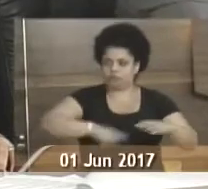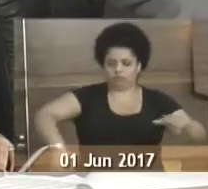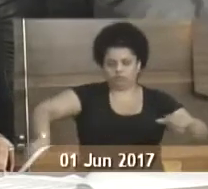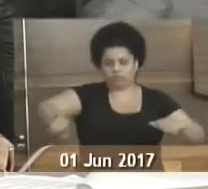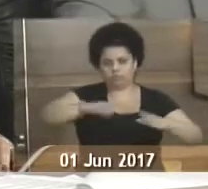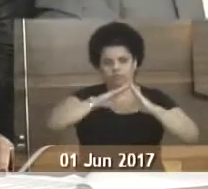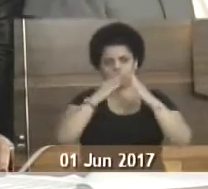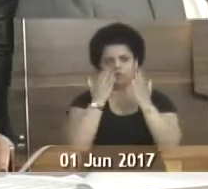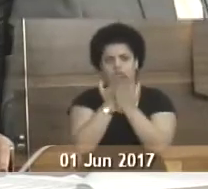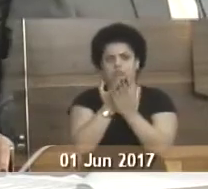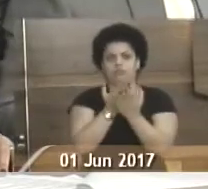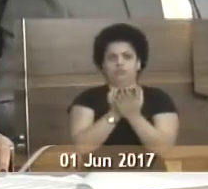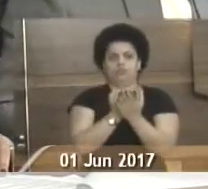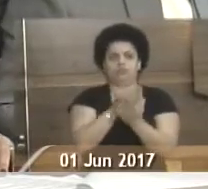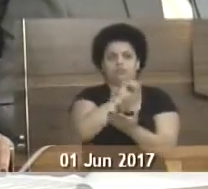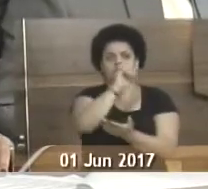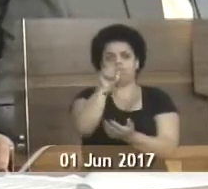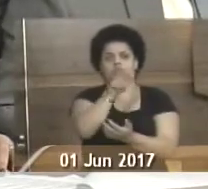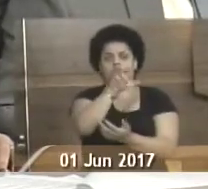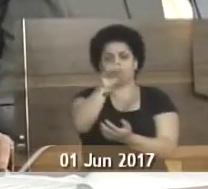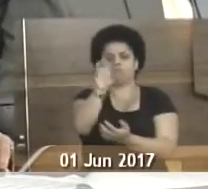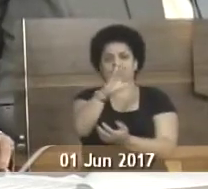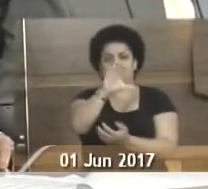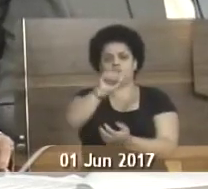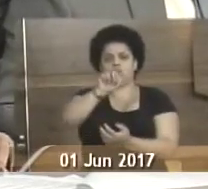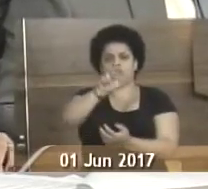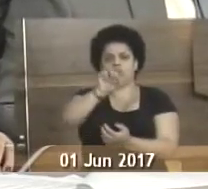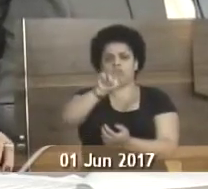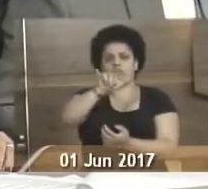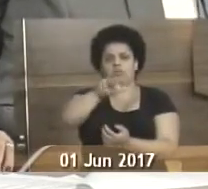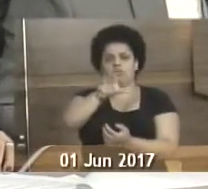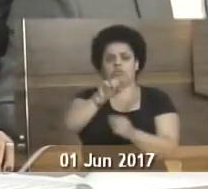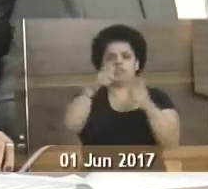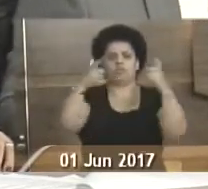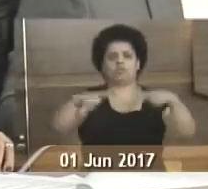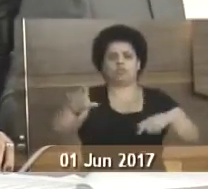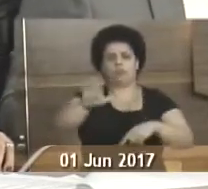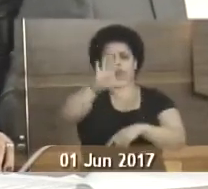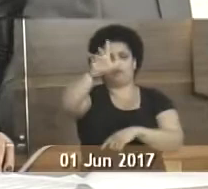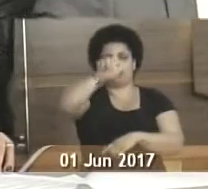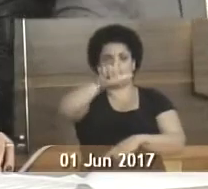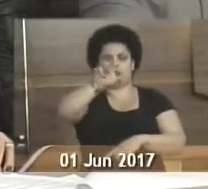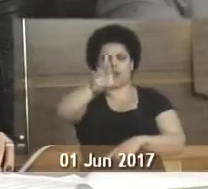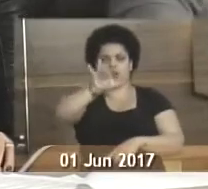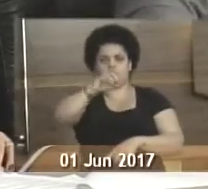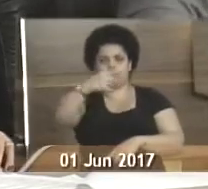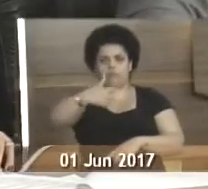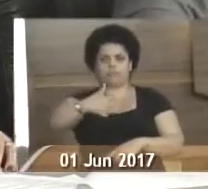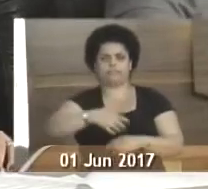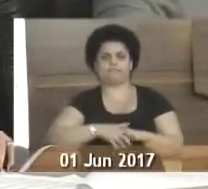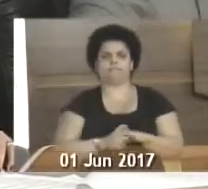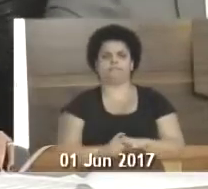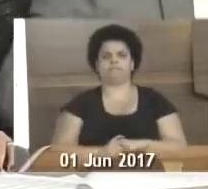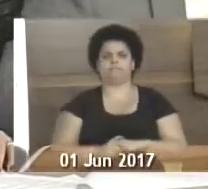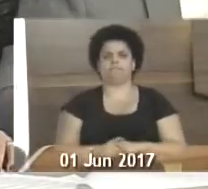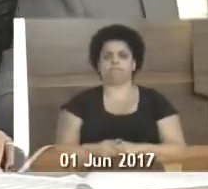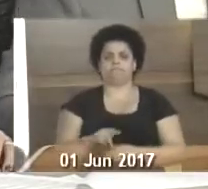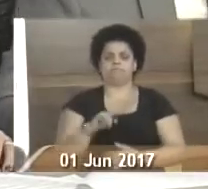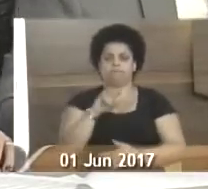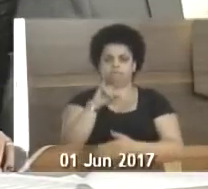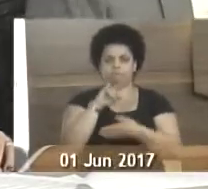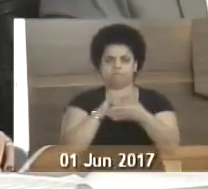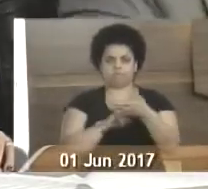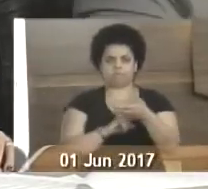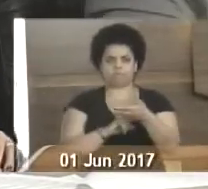de água da Escola Municipal João Carolina dos Remédios, bairro Morro da Glória II. Indicação nº 1740, Jane